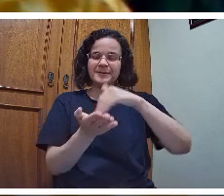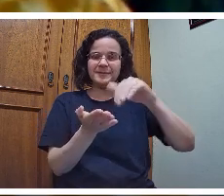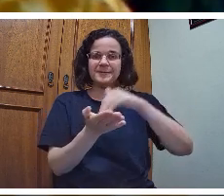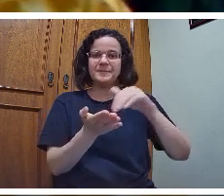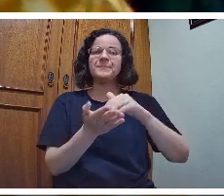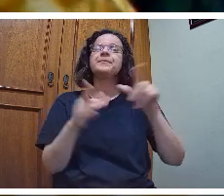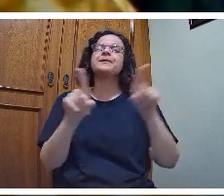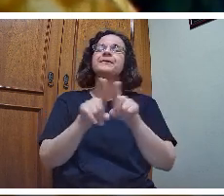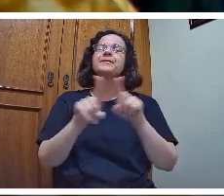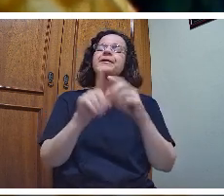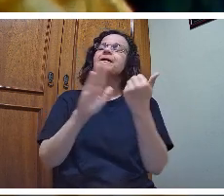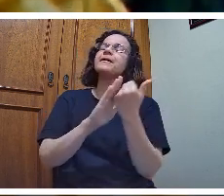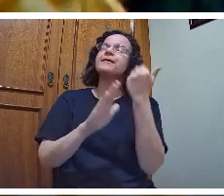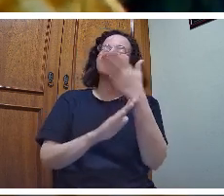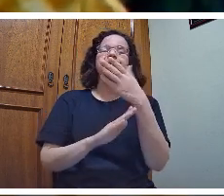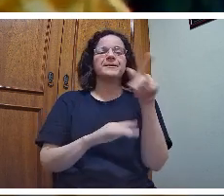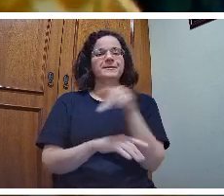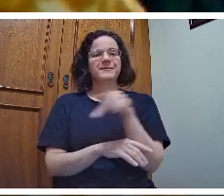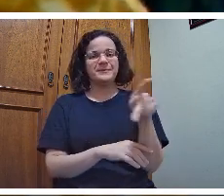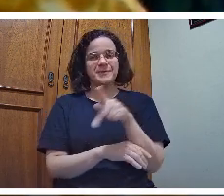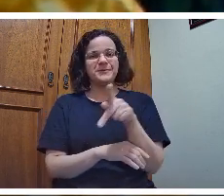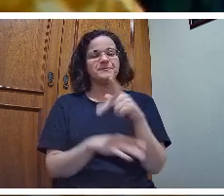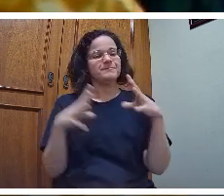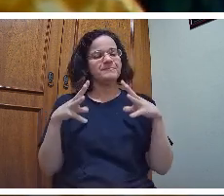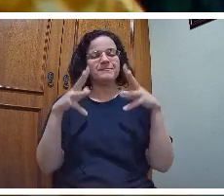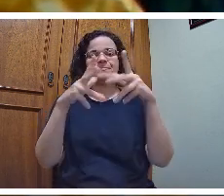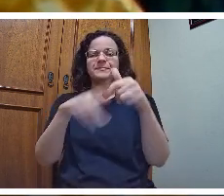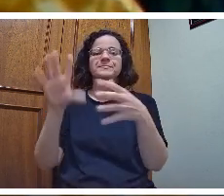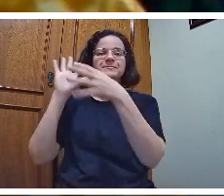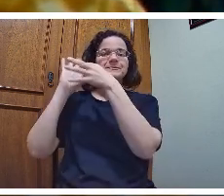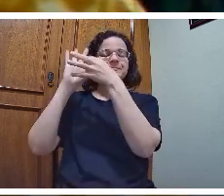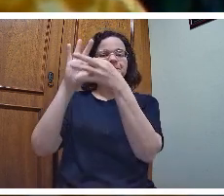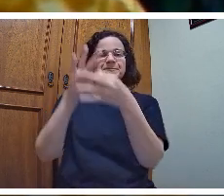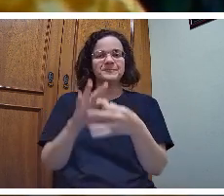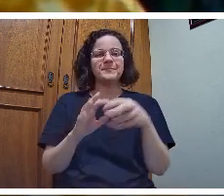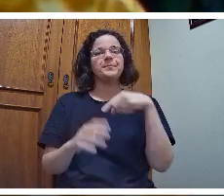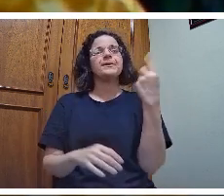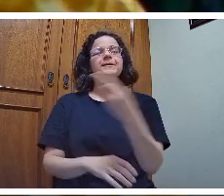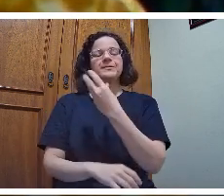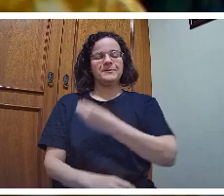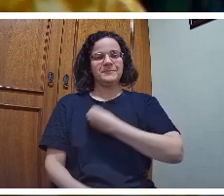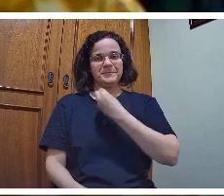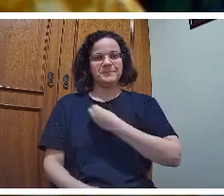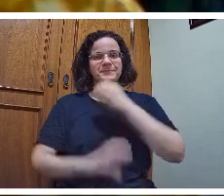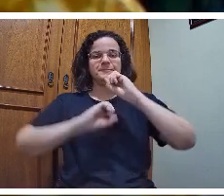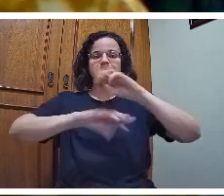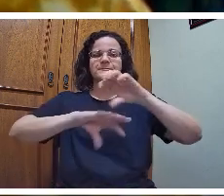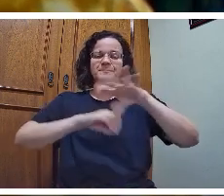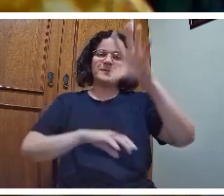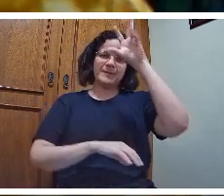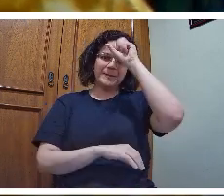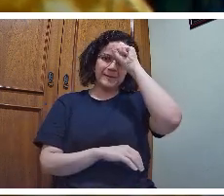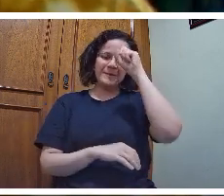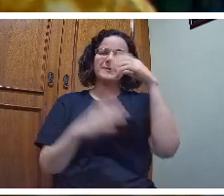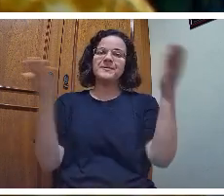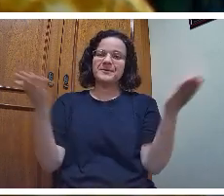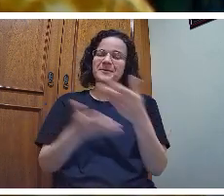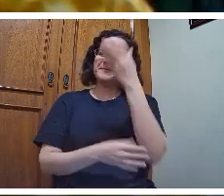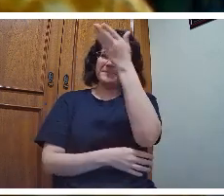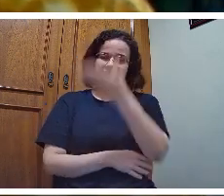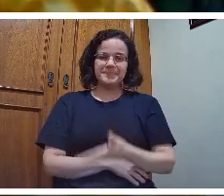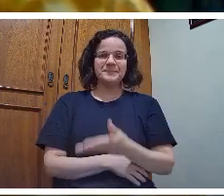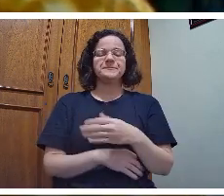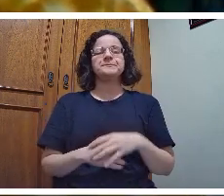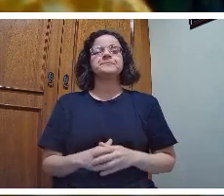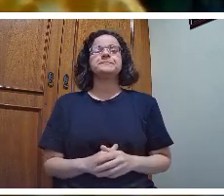professor também, que faz parte de todo esse processo, do contexto que vivenciamos no ensino e aprendizagem. Professor, com você a